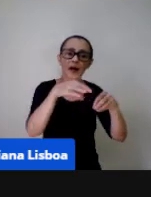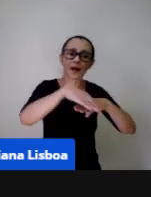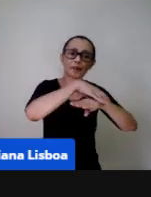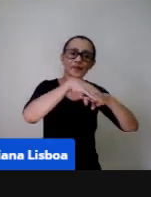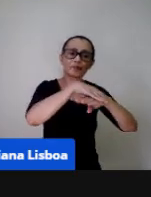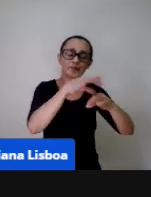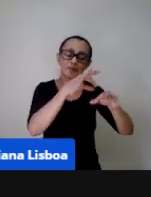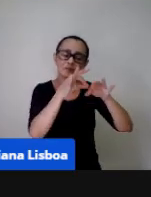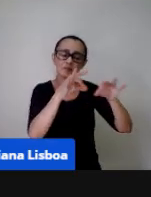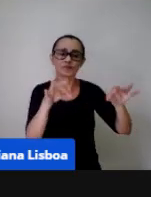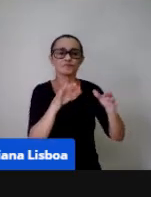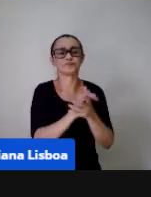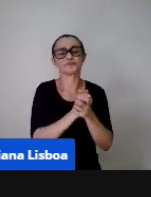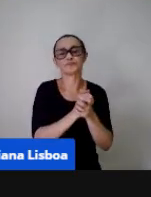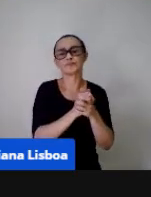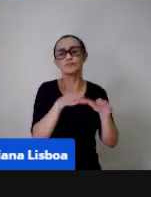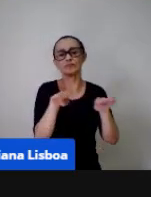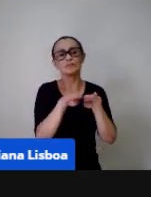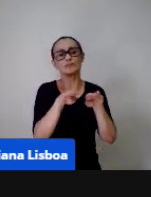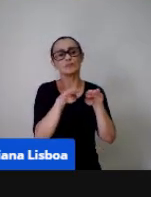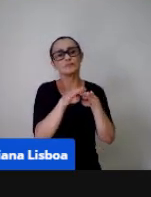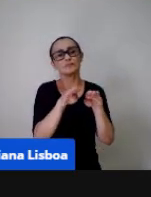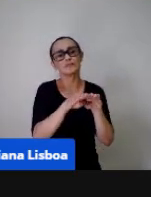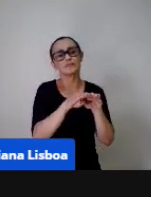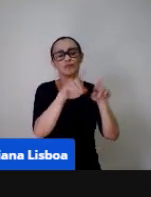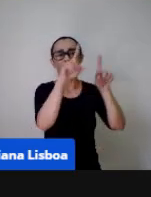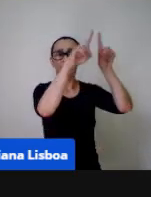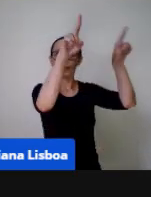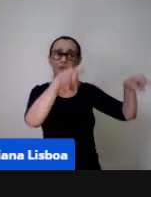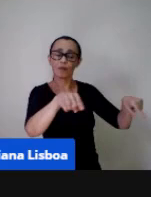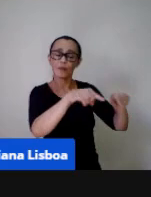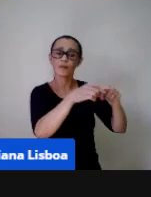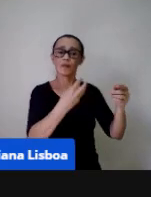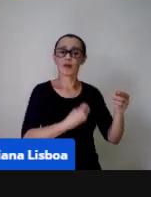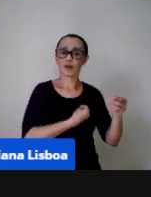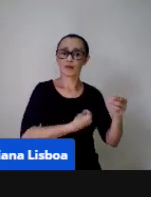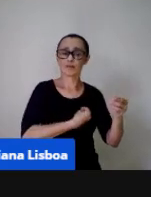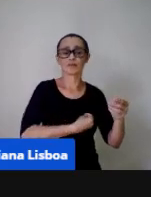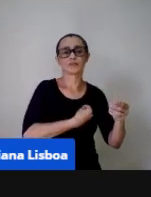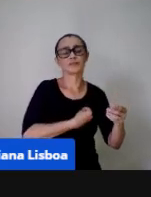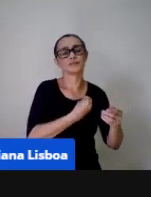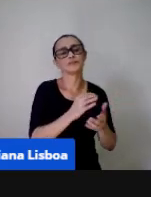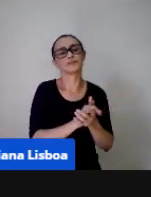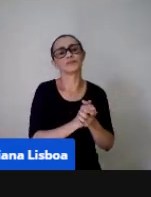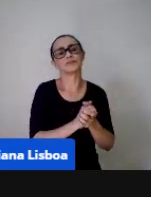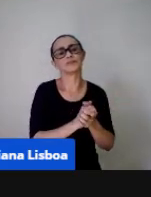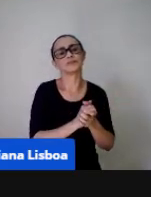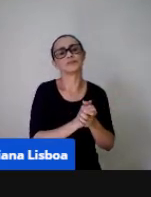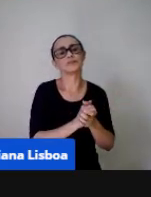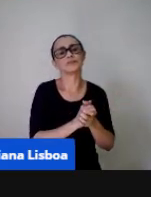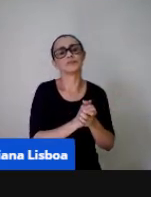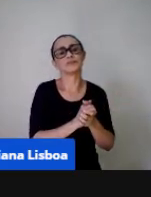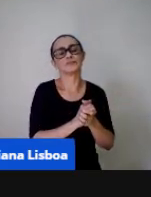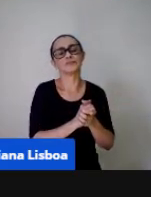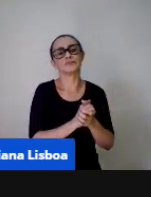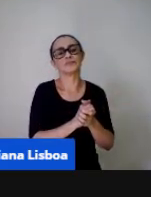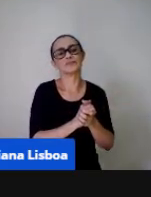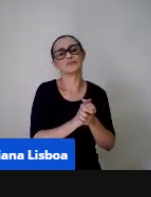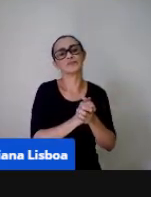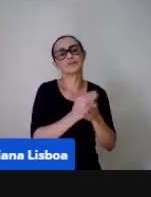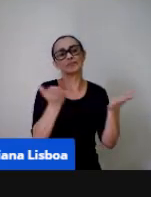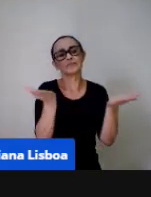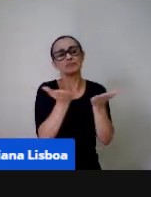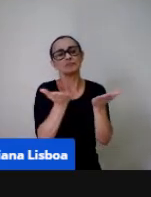tabela de chamada tabela de presença das crianças né? o hoje teremos também nos traz nos traz essa